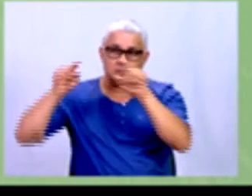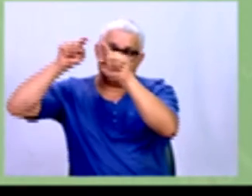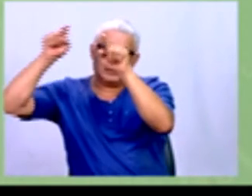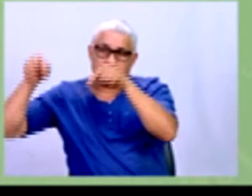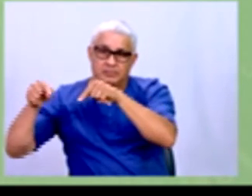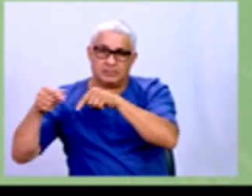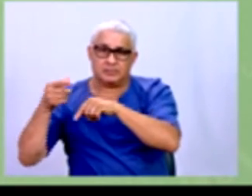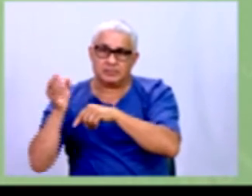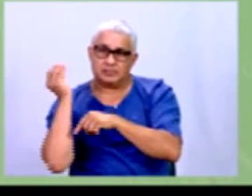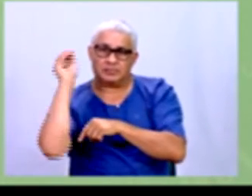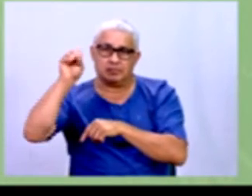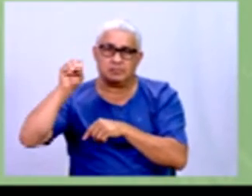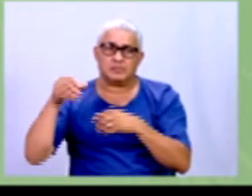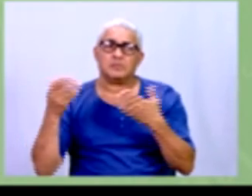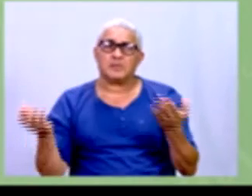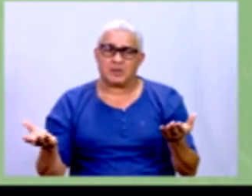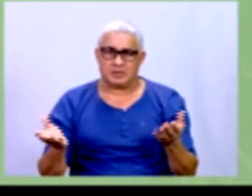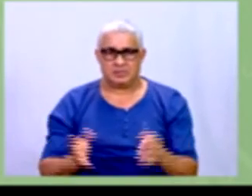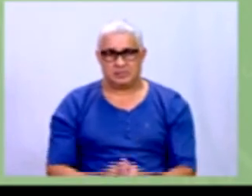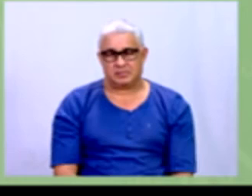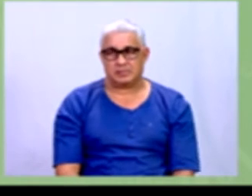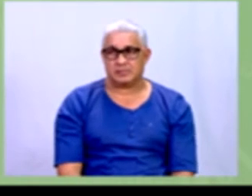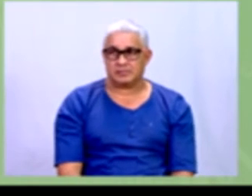Eu acho que ele tá indo por ordem aqui.